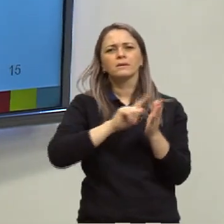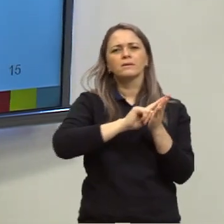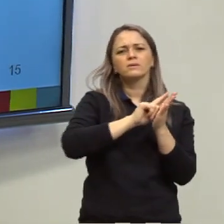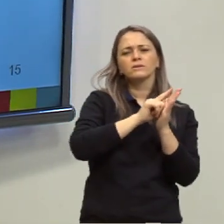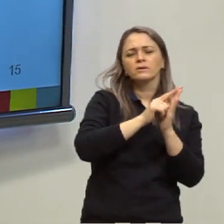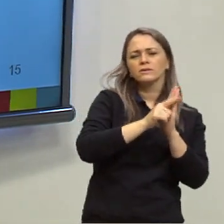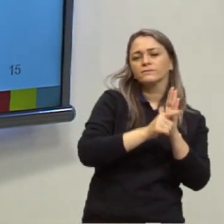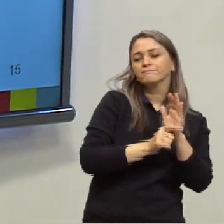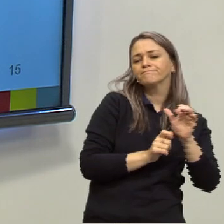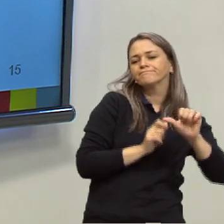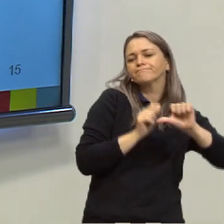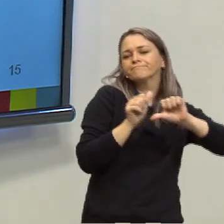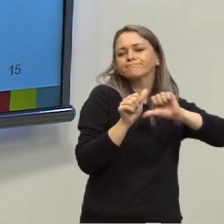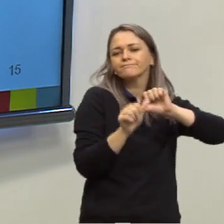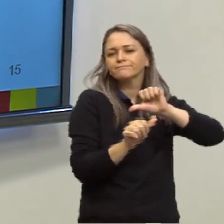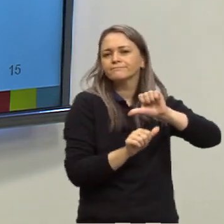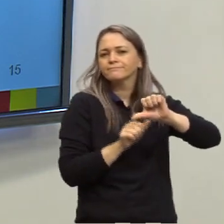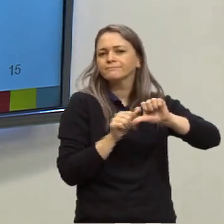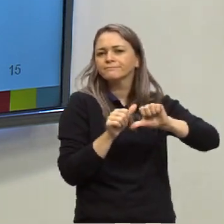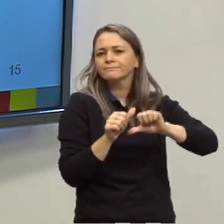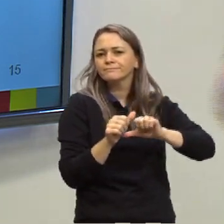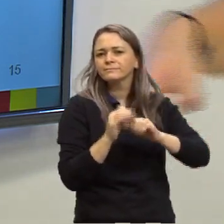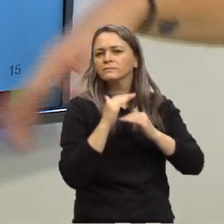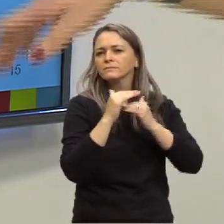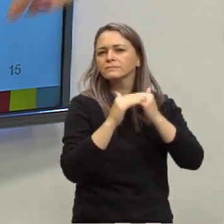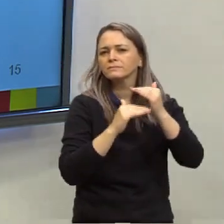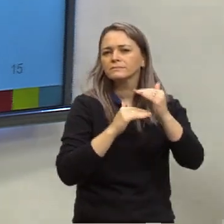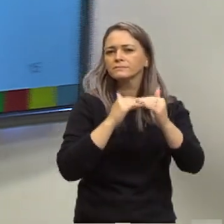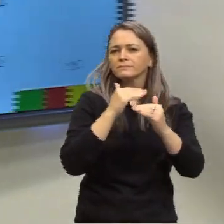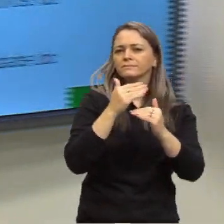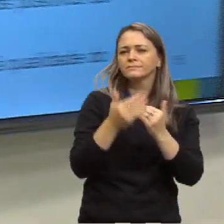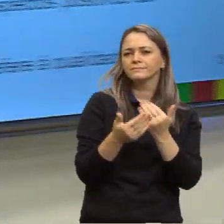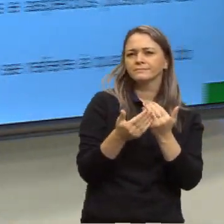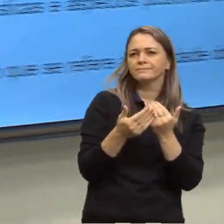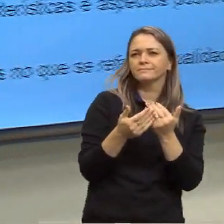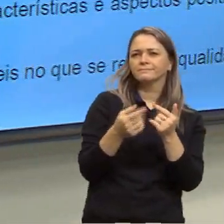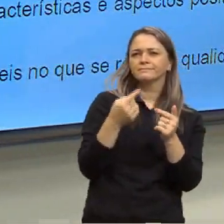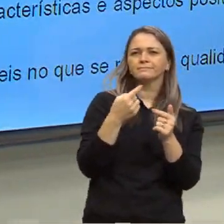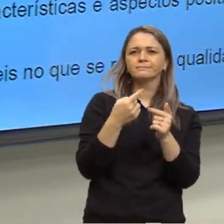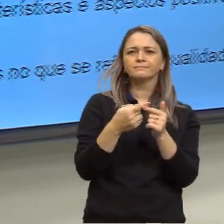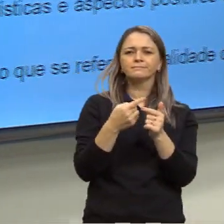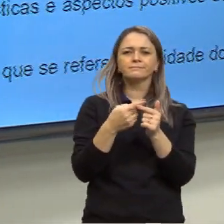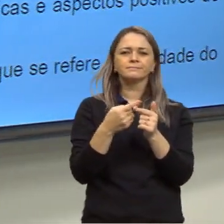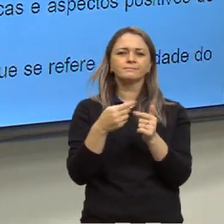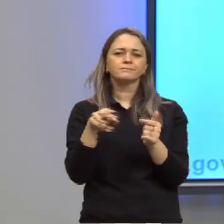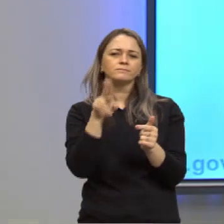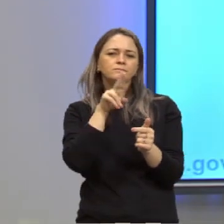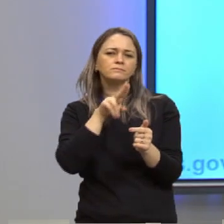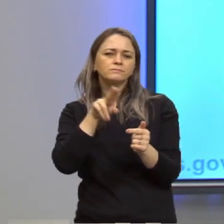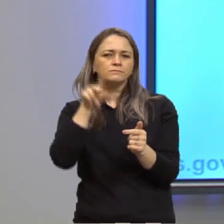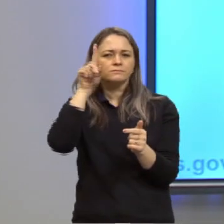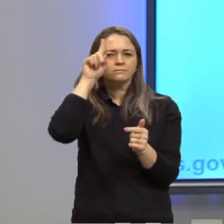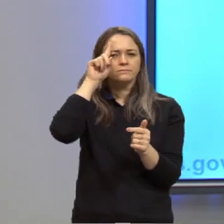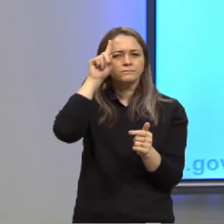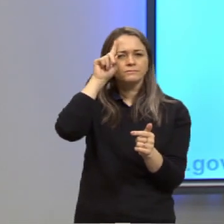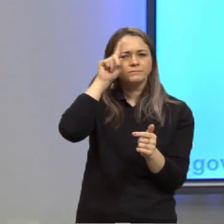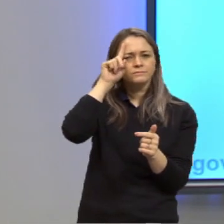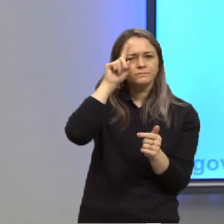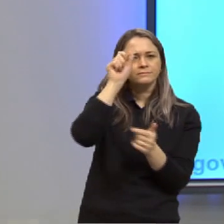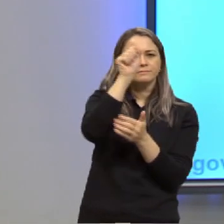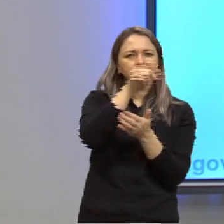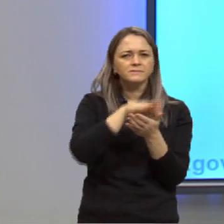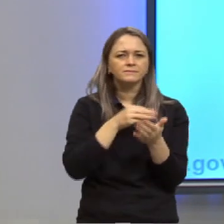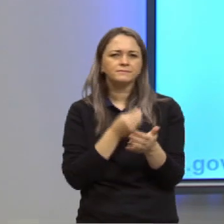modificando e foi fluindo de acordo com essas necessidades e essas atividades da vida,